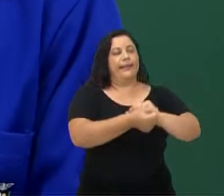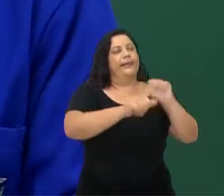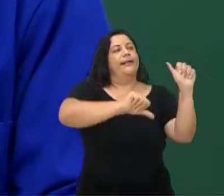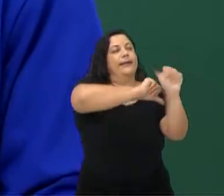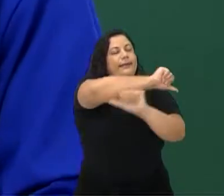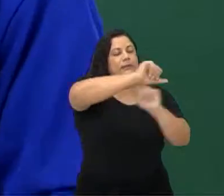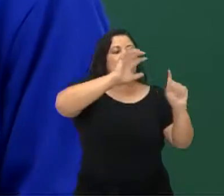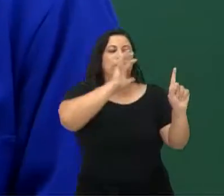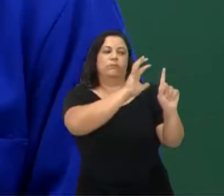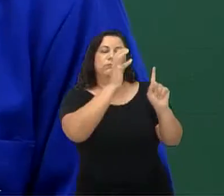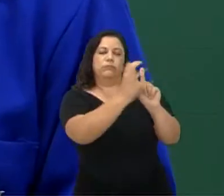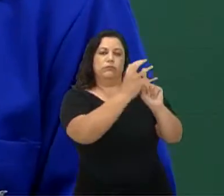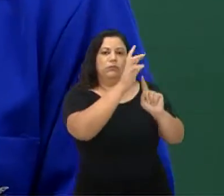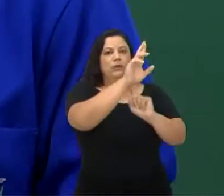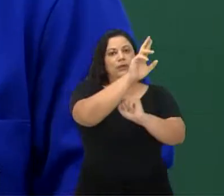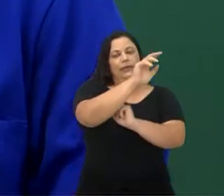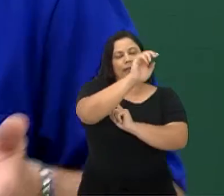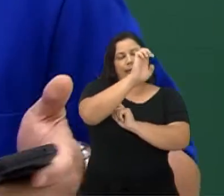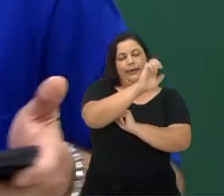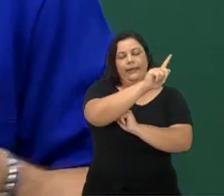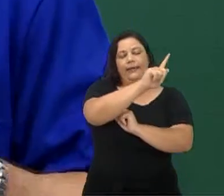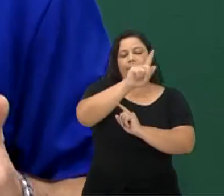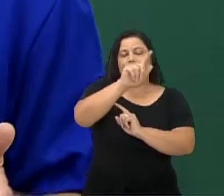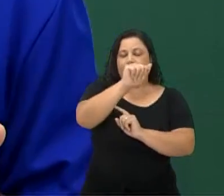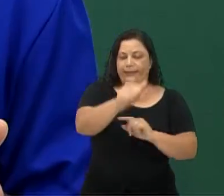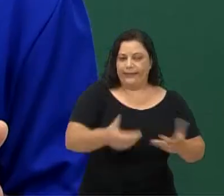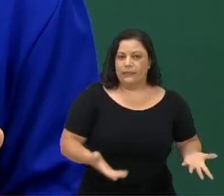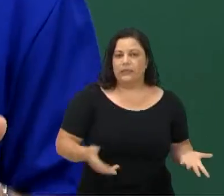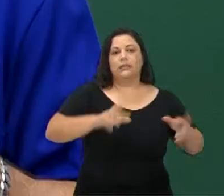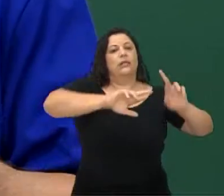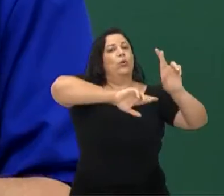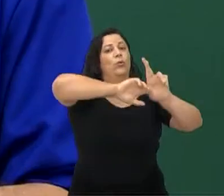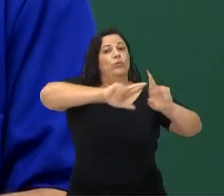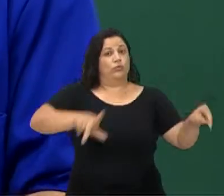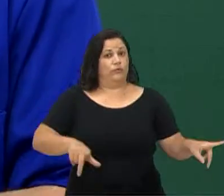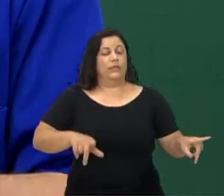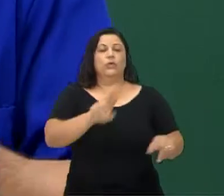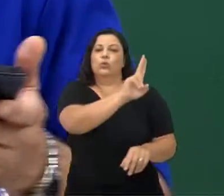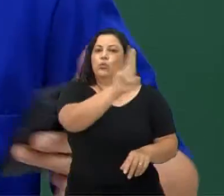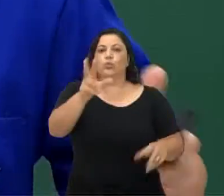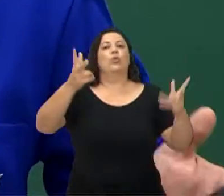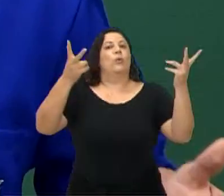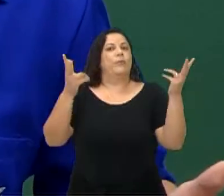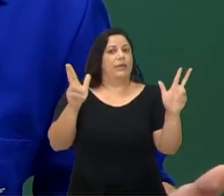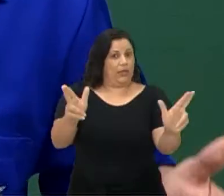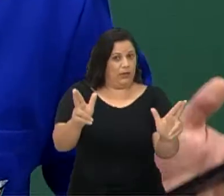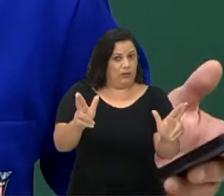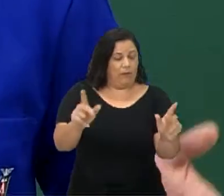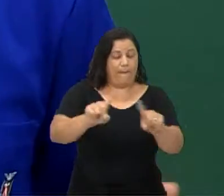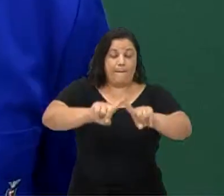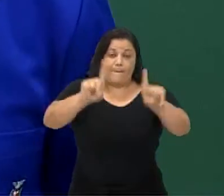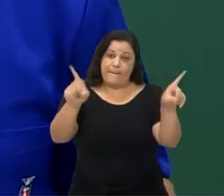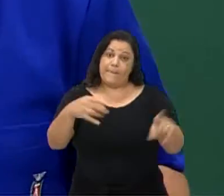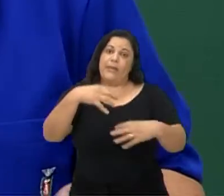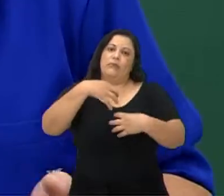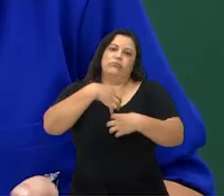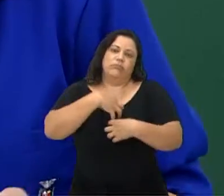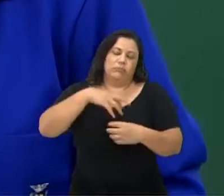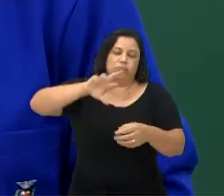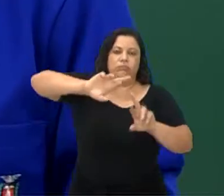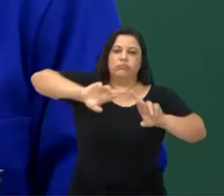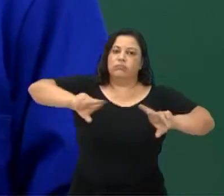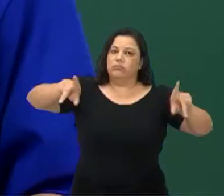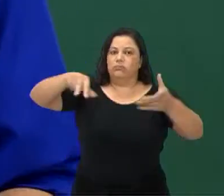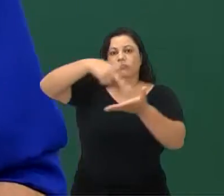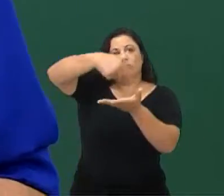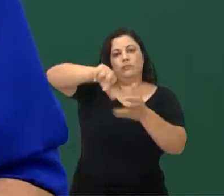reggae e também da música brasileira. Então, apesar de eles terem o mesmo nome, funk, eles são danças diferentes. Ok?